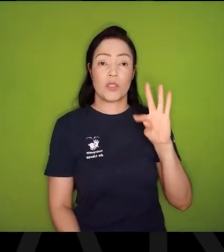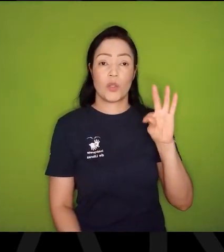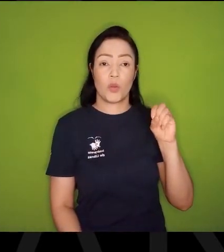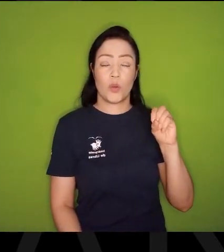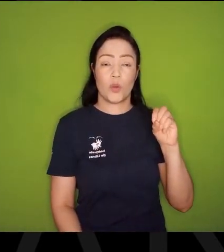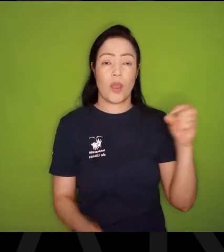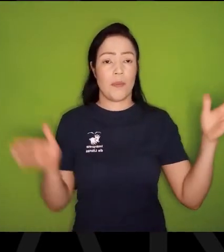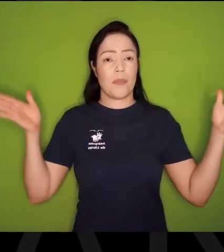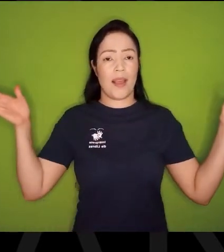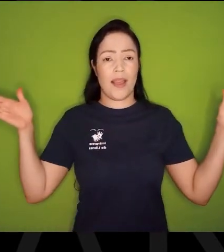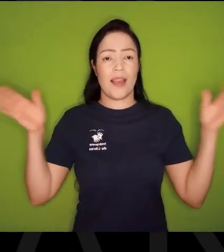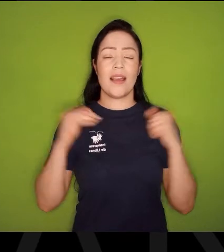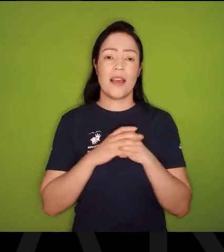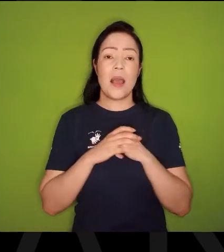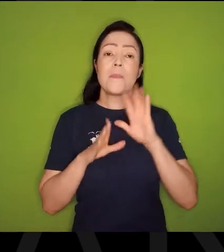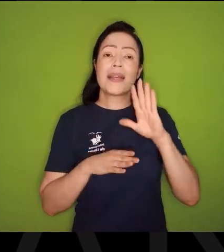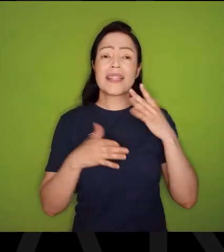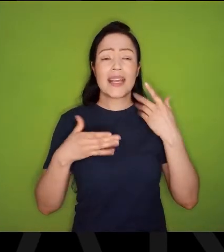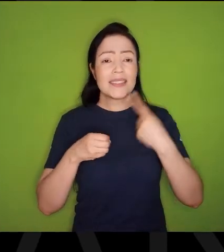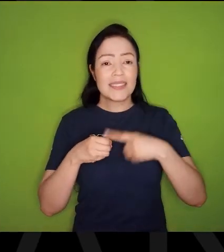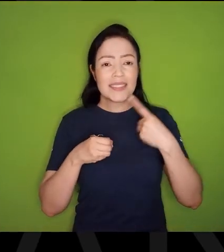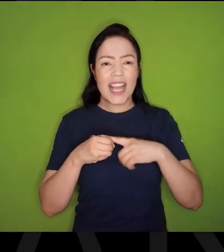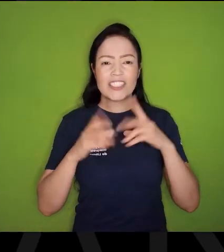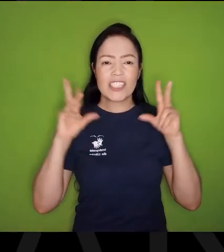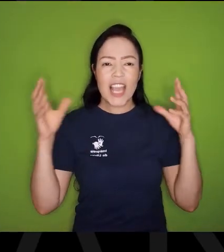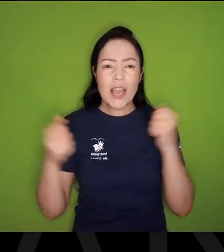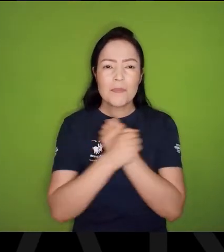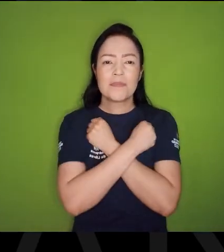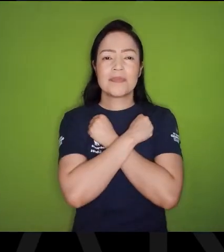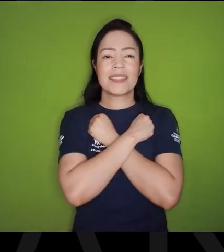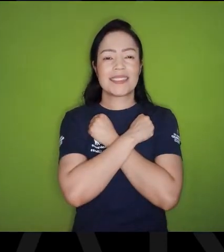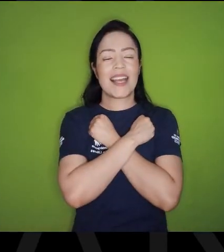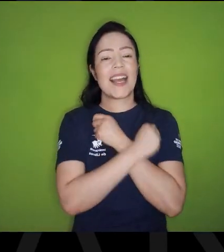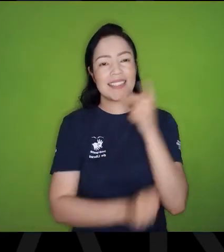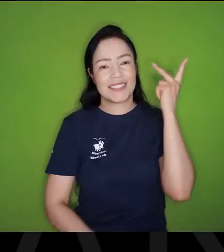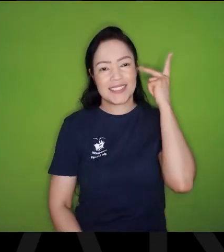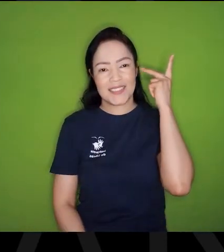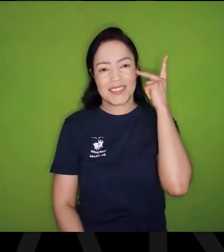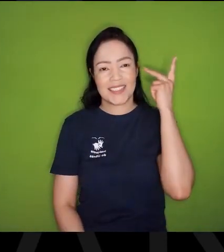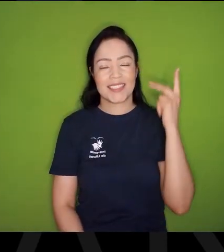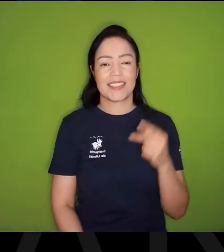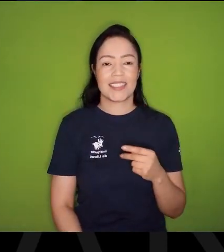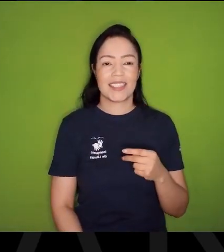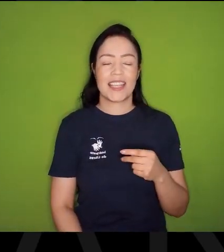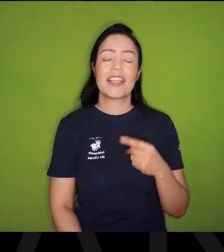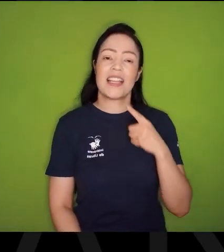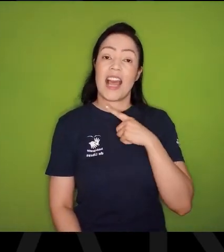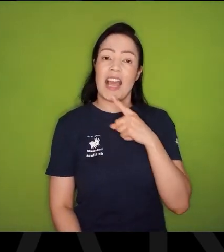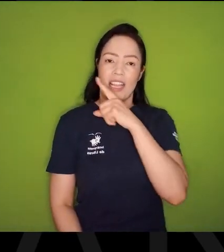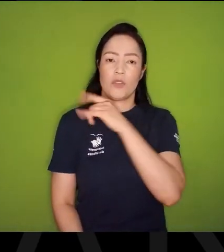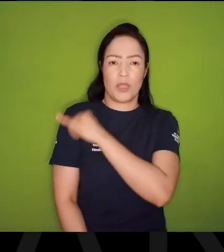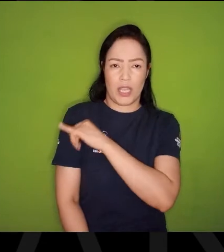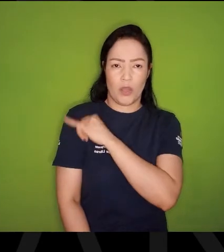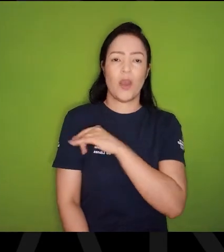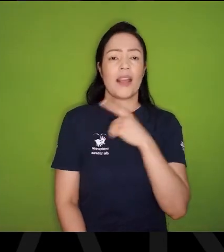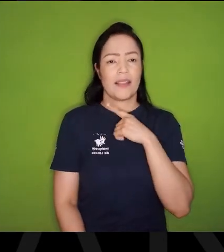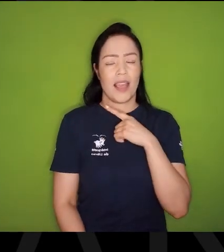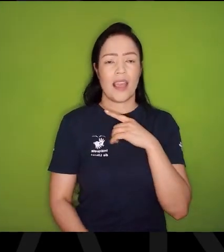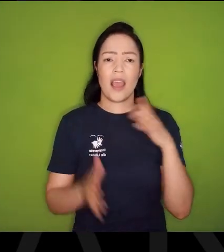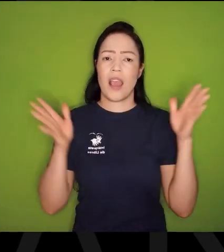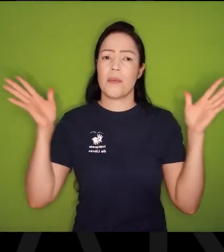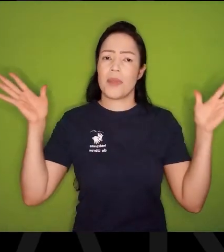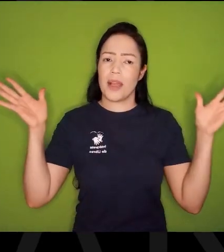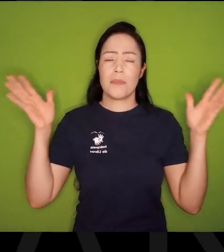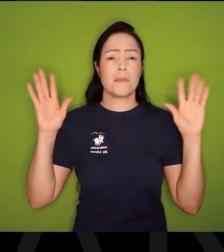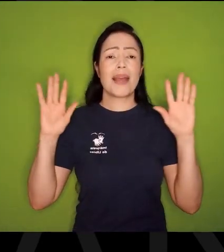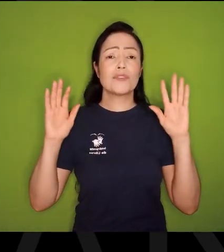cidade que abraça é São Paulo, Ou seja, Rio de Janeiro tem o Cristo Redentor, De braços abertos, Que não abraça,